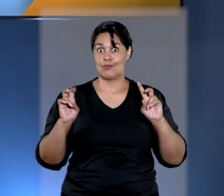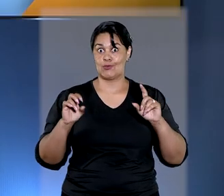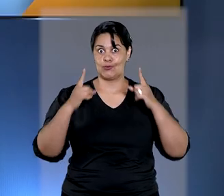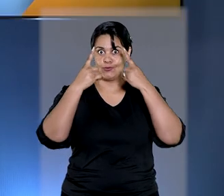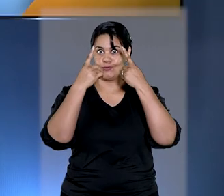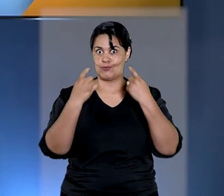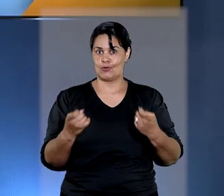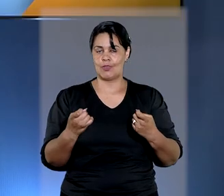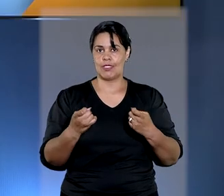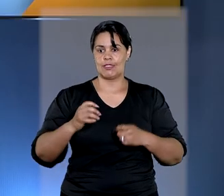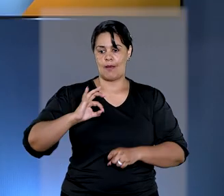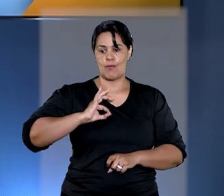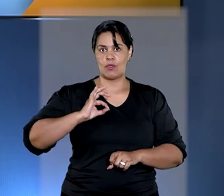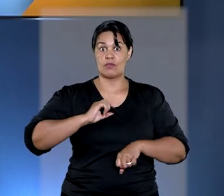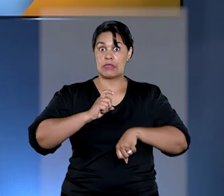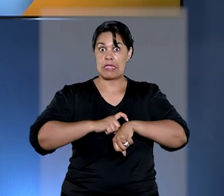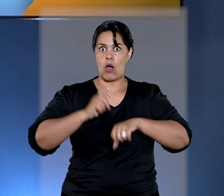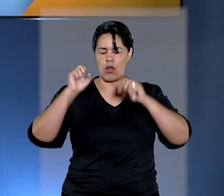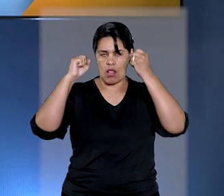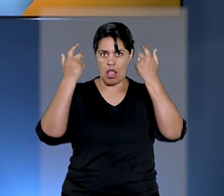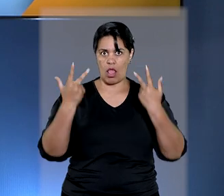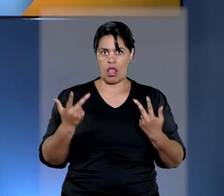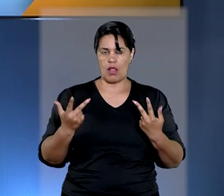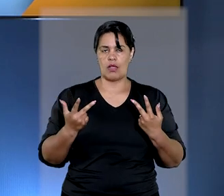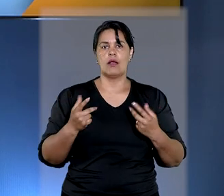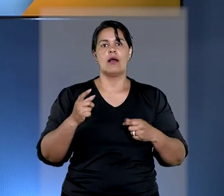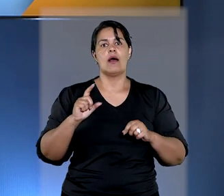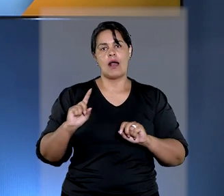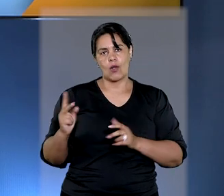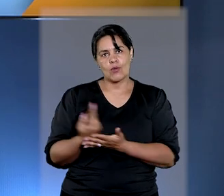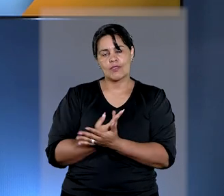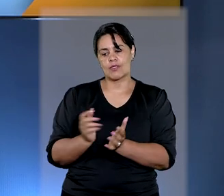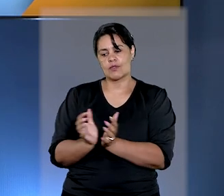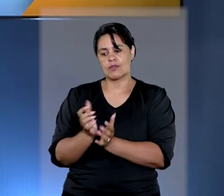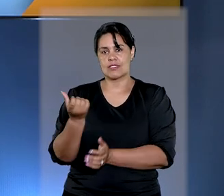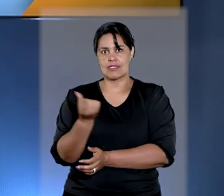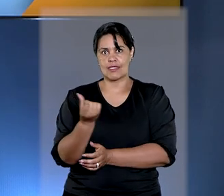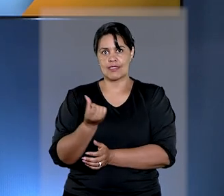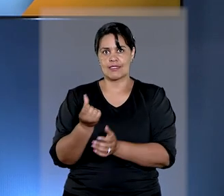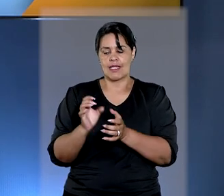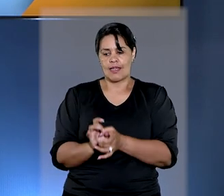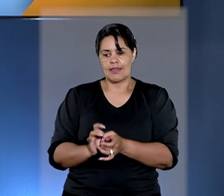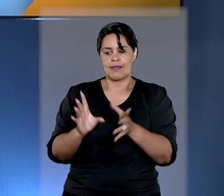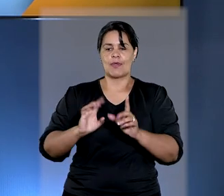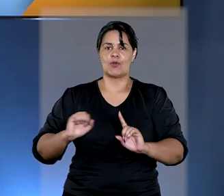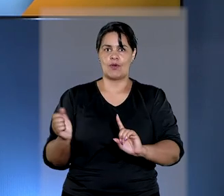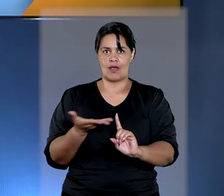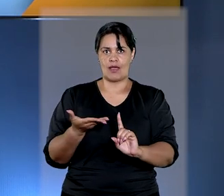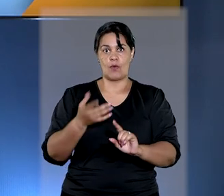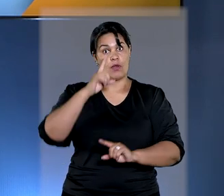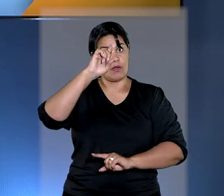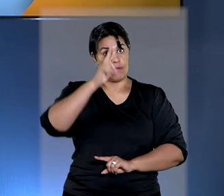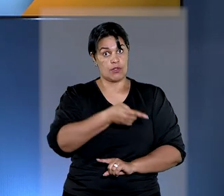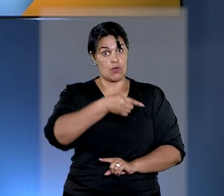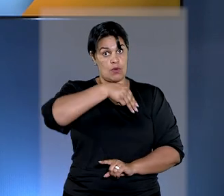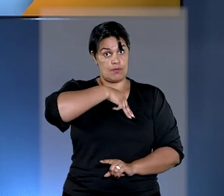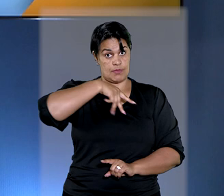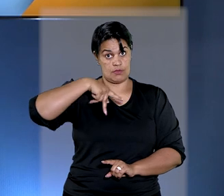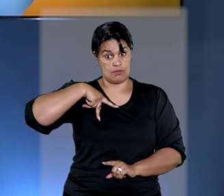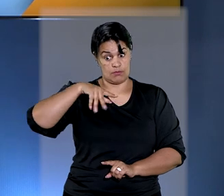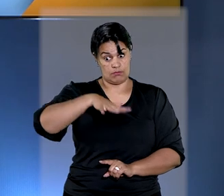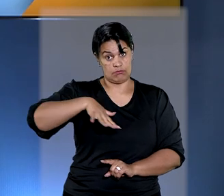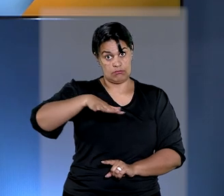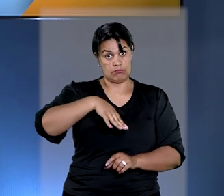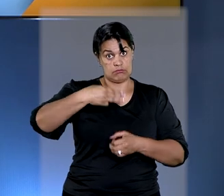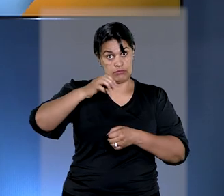violência policial durante flagrante levou a sexta turma a absolver réu e a comunicar o Ministério Público